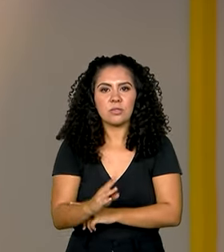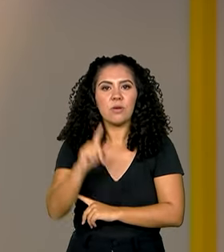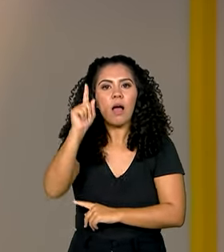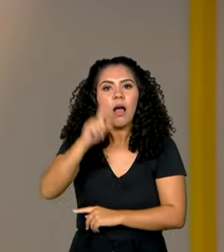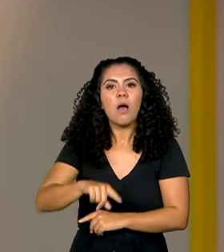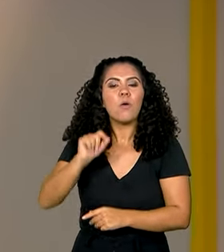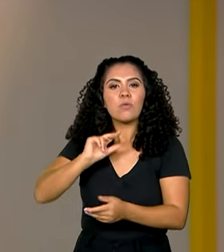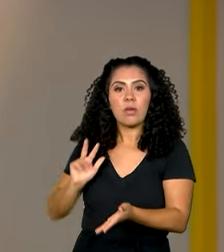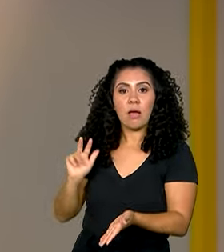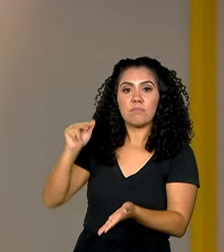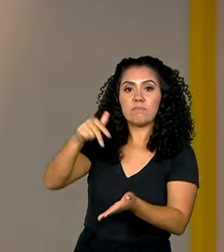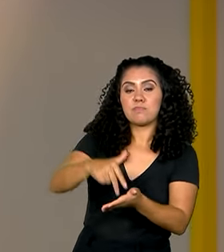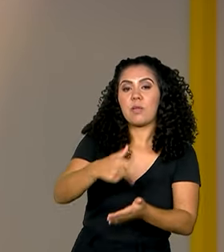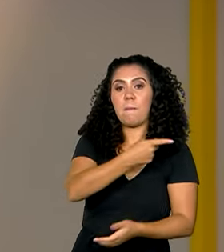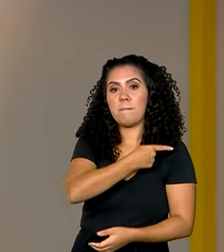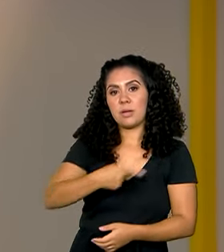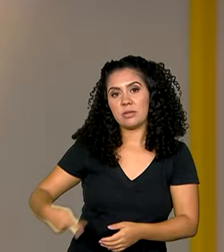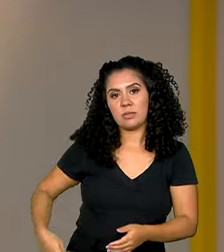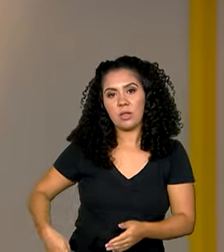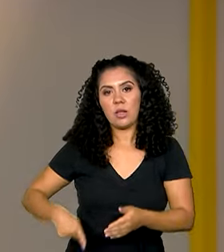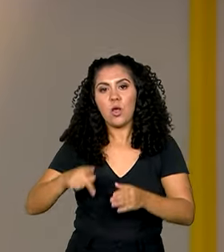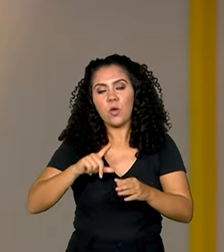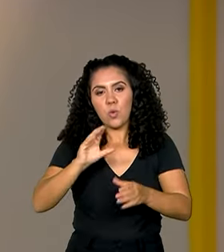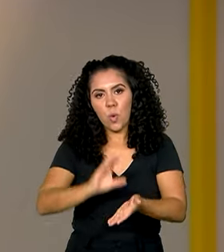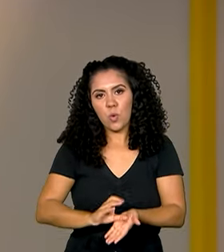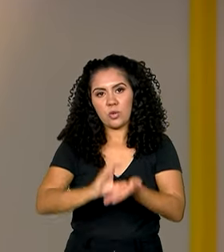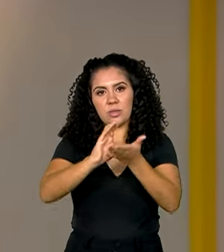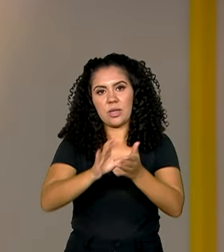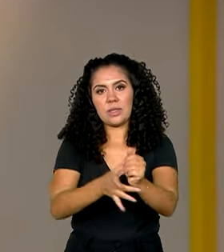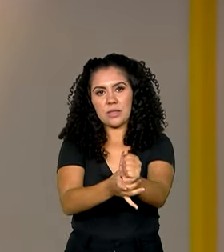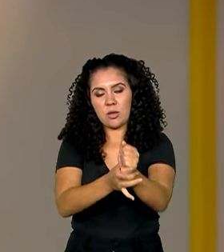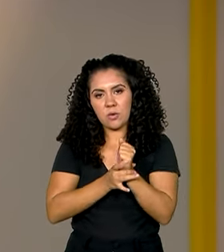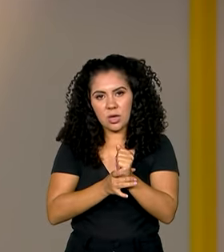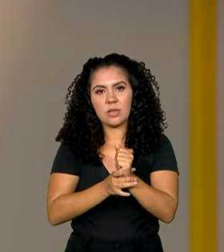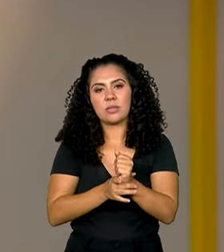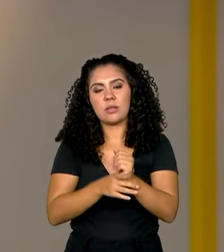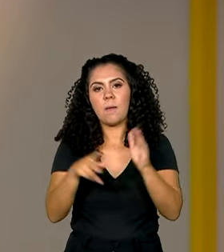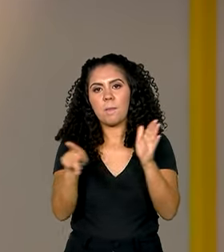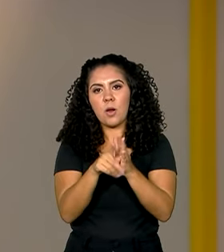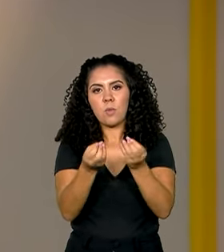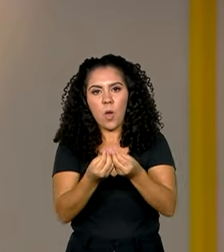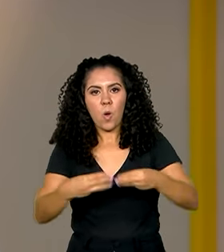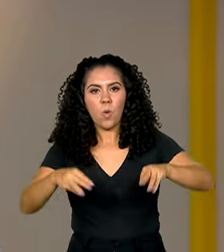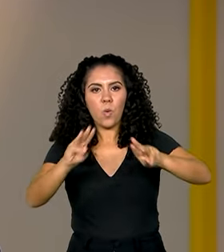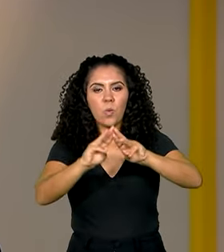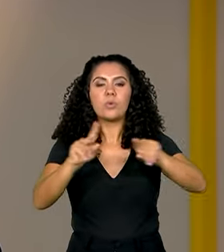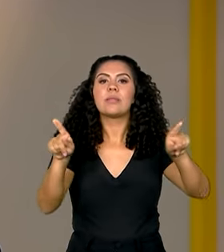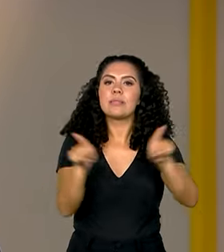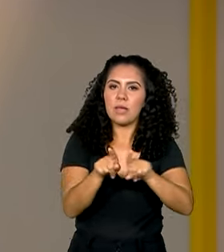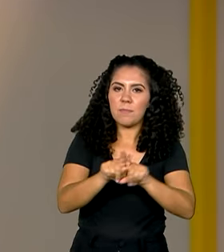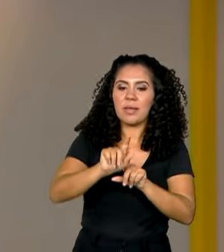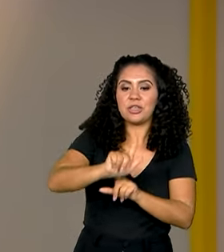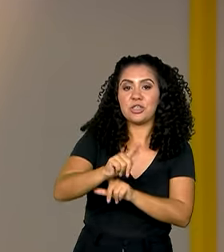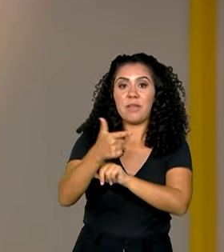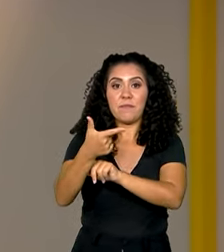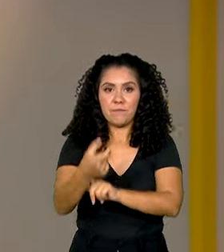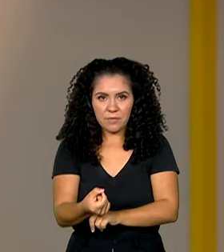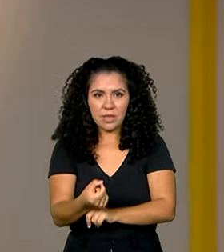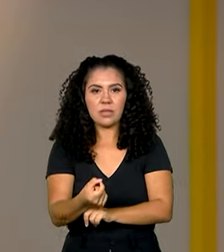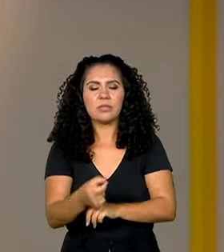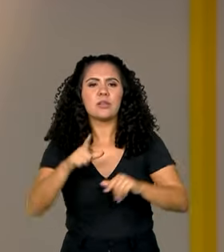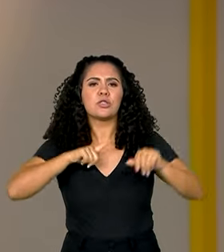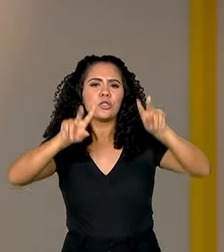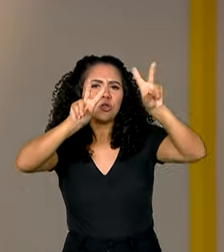rotativa do Conselho de Segurança da ONU e também do G20. Ano de chamar a atenção de outros países para a